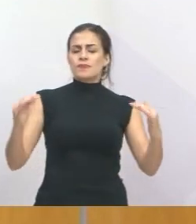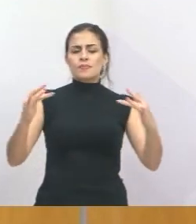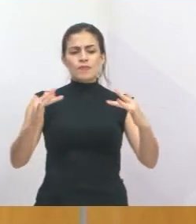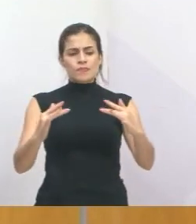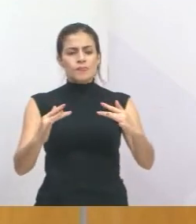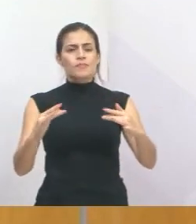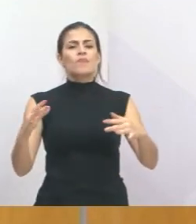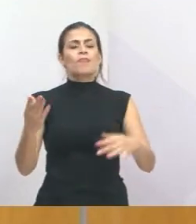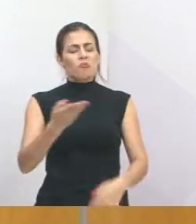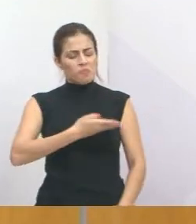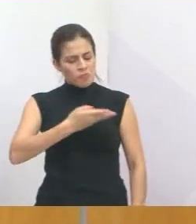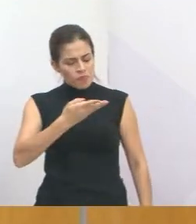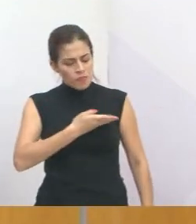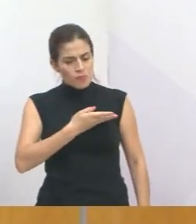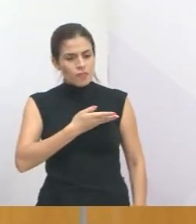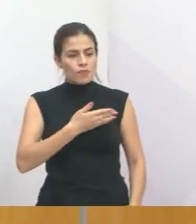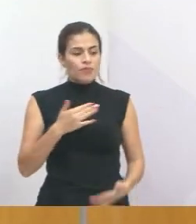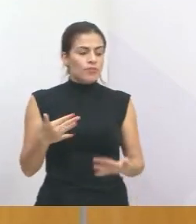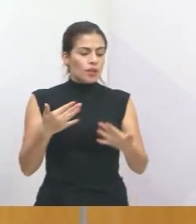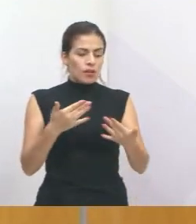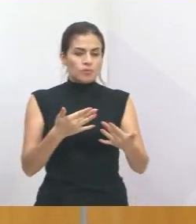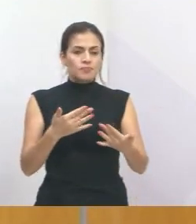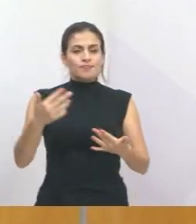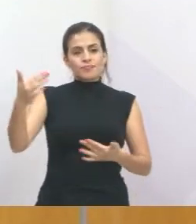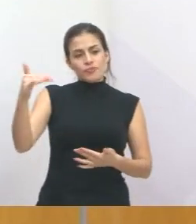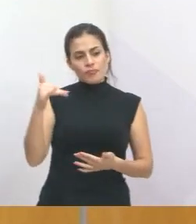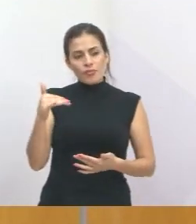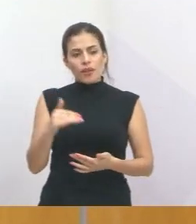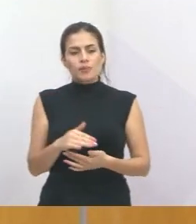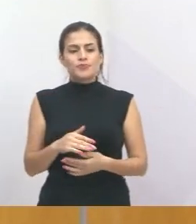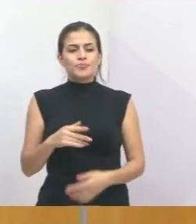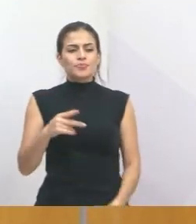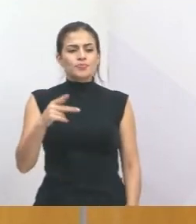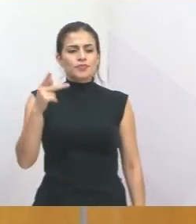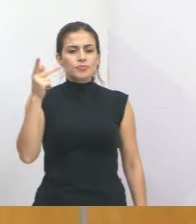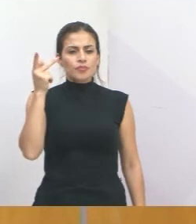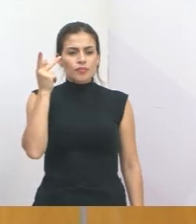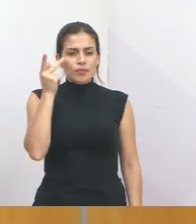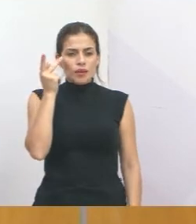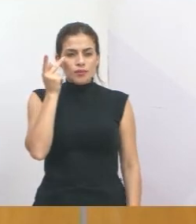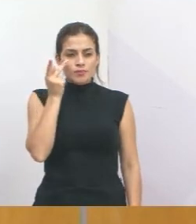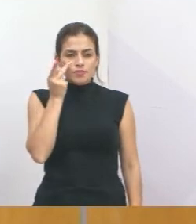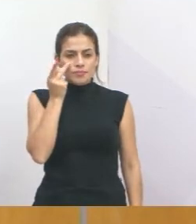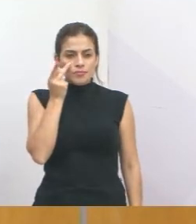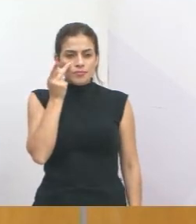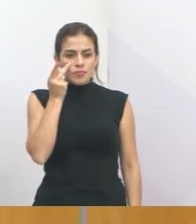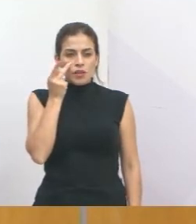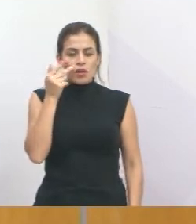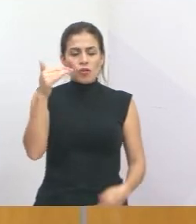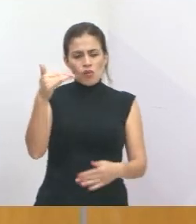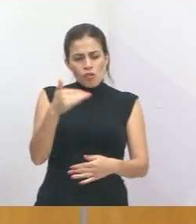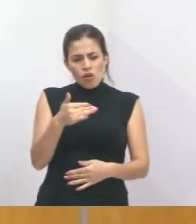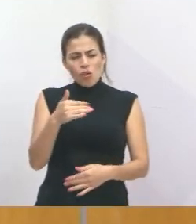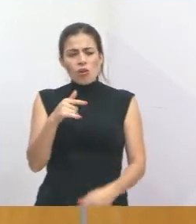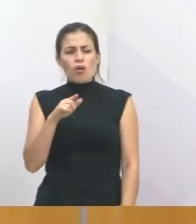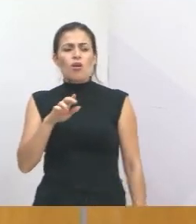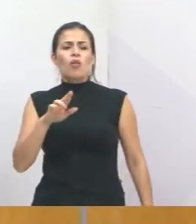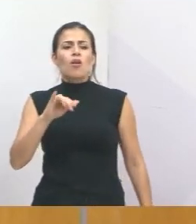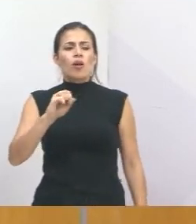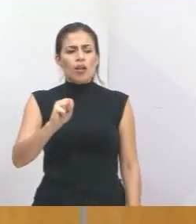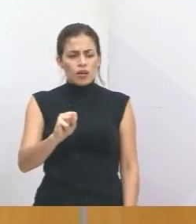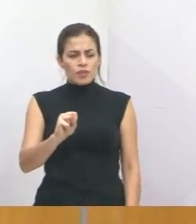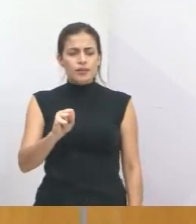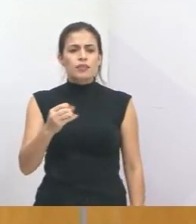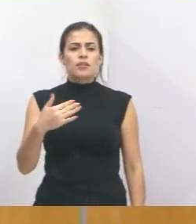muitos circos de amigos, que inclusive alguns, vem vereador Paulinho dos Condutores e fala, Luiz, eu graças a Deus tenho uma vida boa, sou